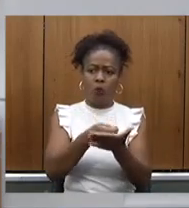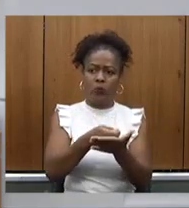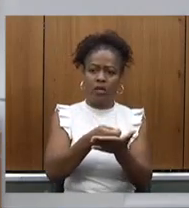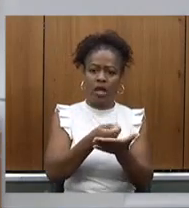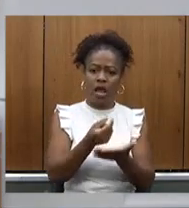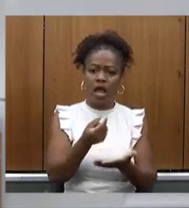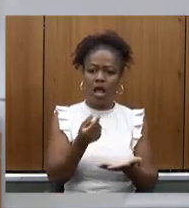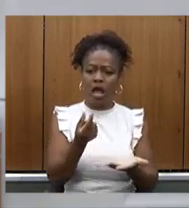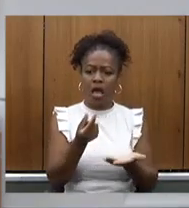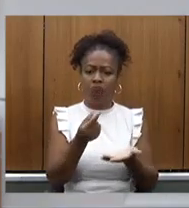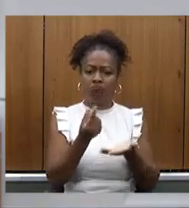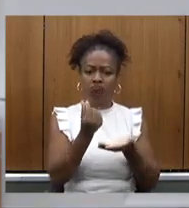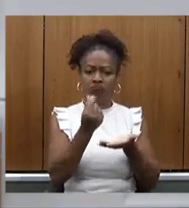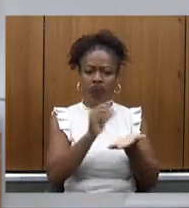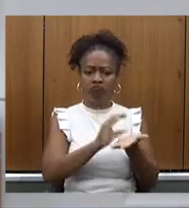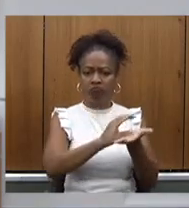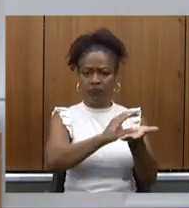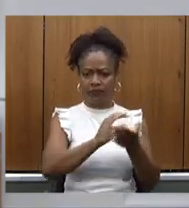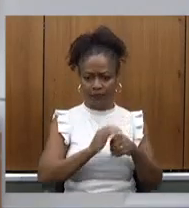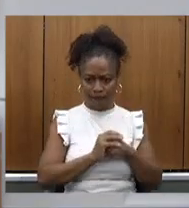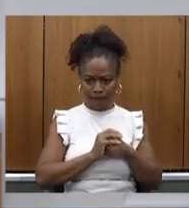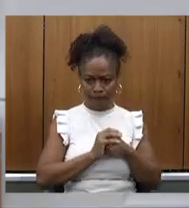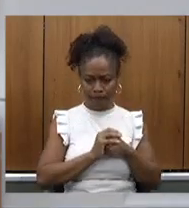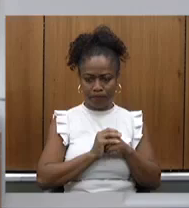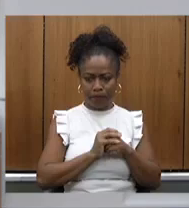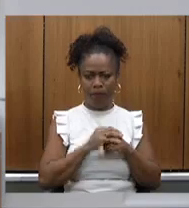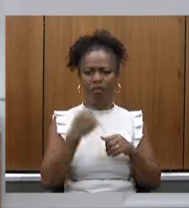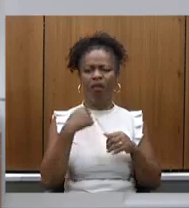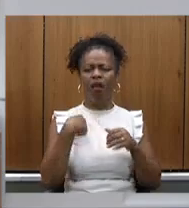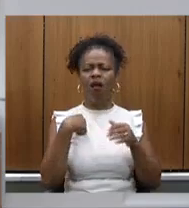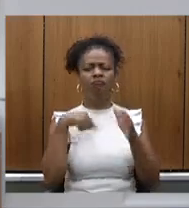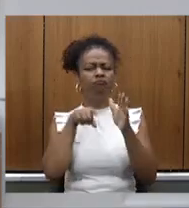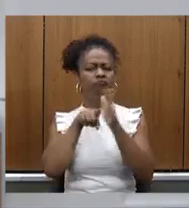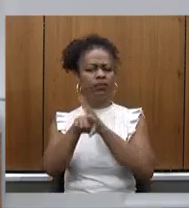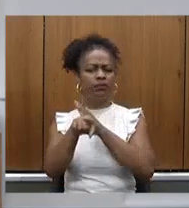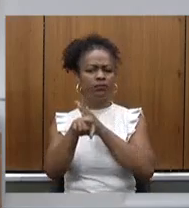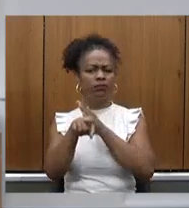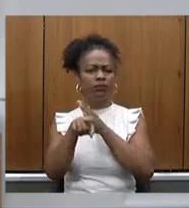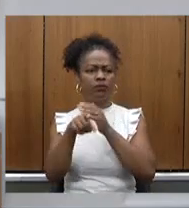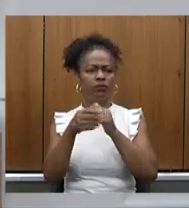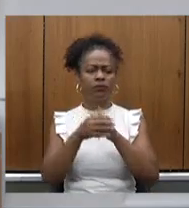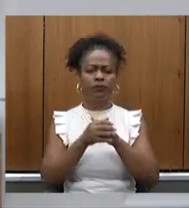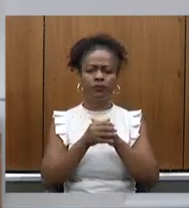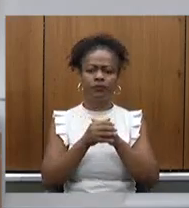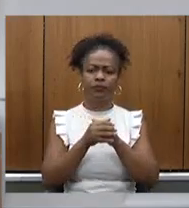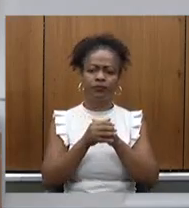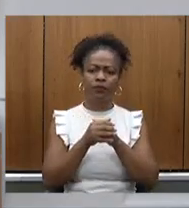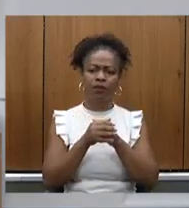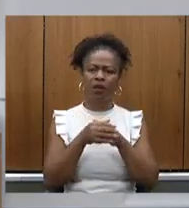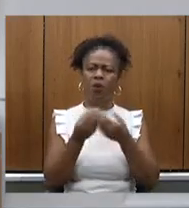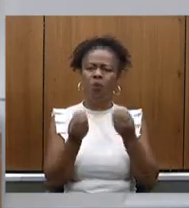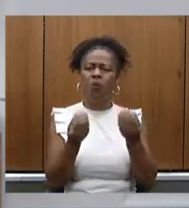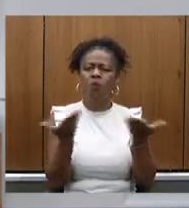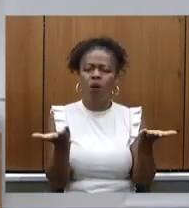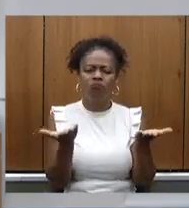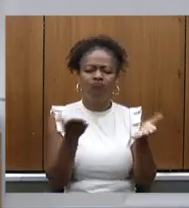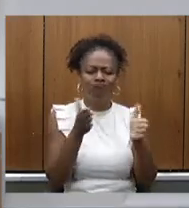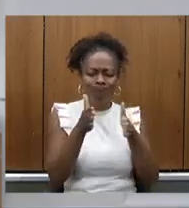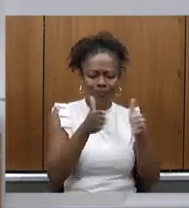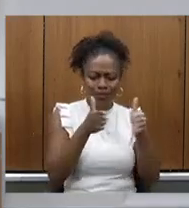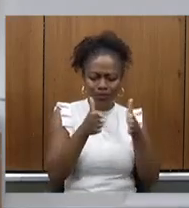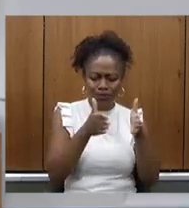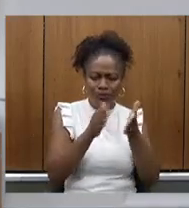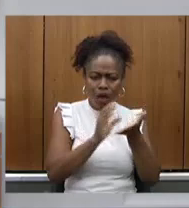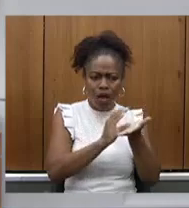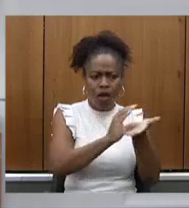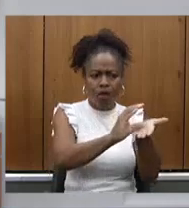a minha pergunta é de qual período é esse repasse obrigatório de qual período